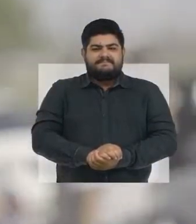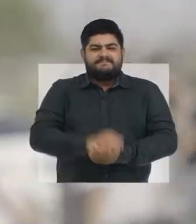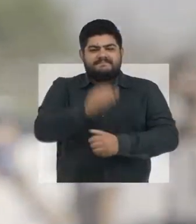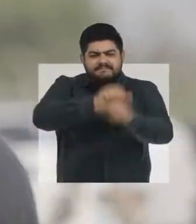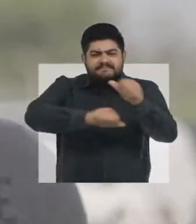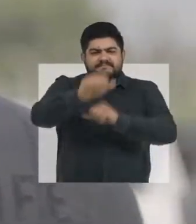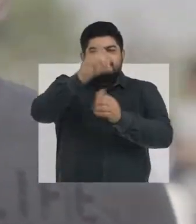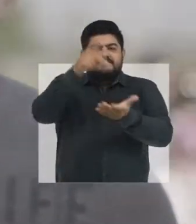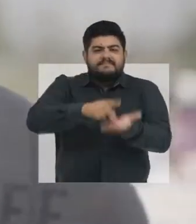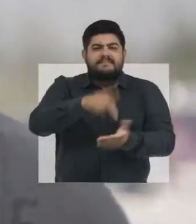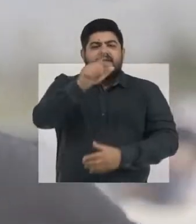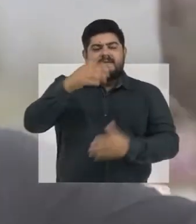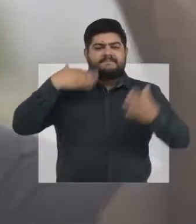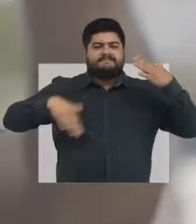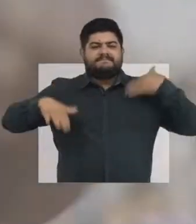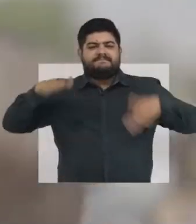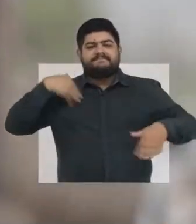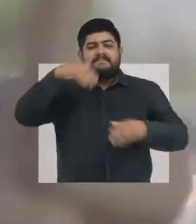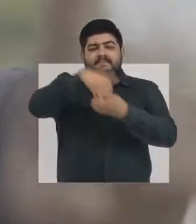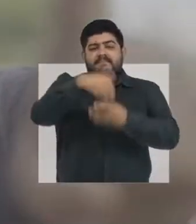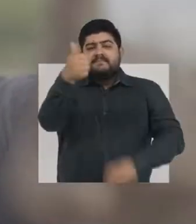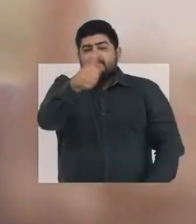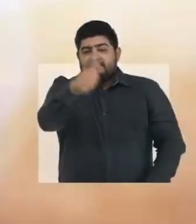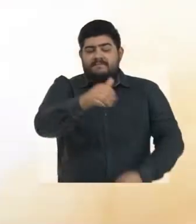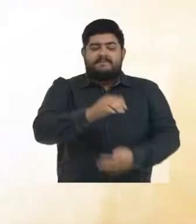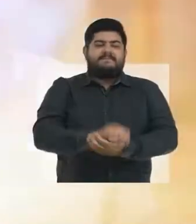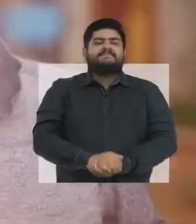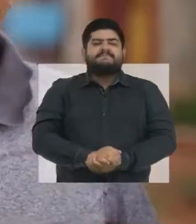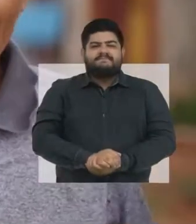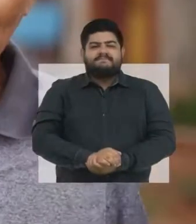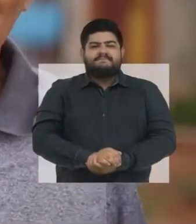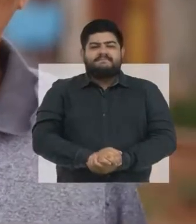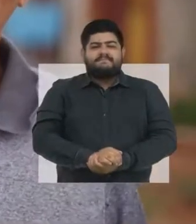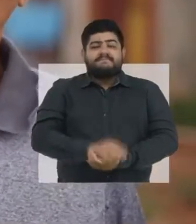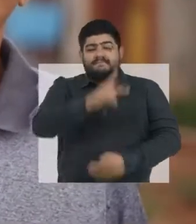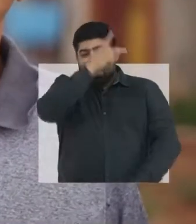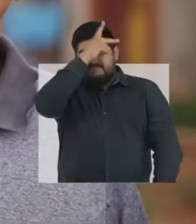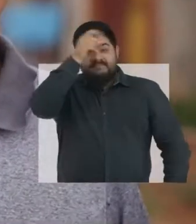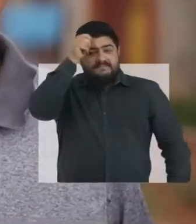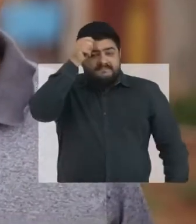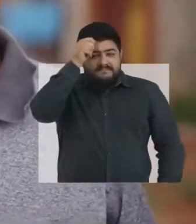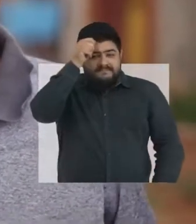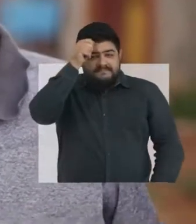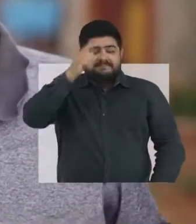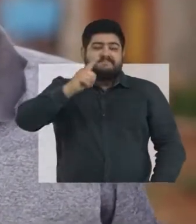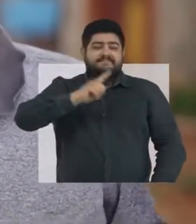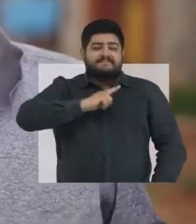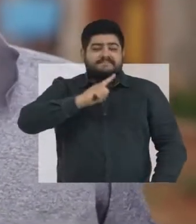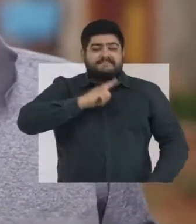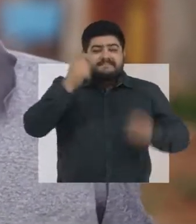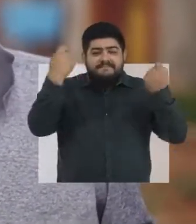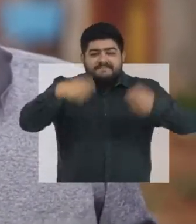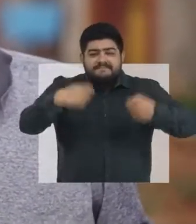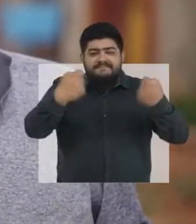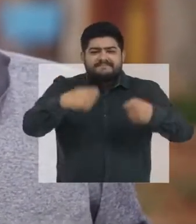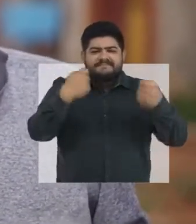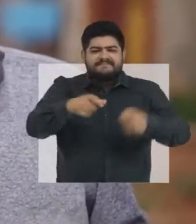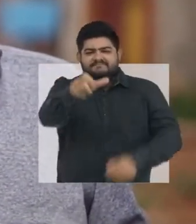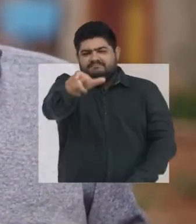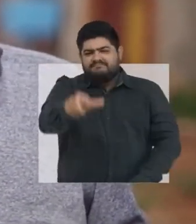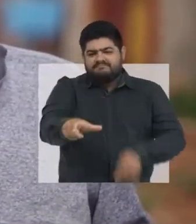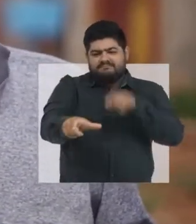Mudança de verdade é com Cristiane Lopes. Vote onze. Para prefeito, tem que ser alguém